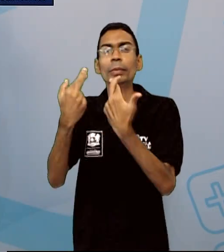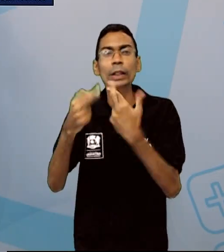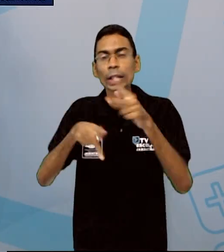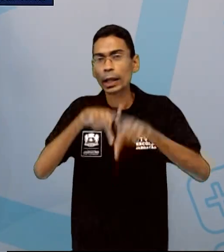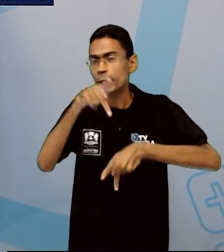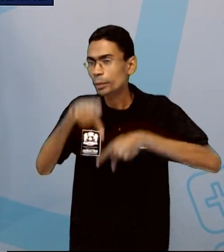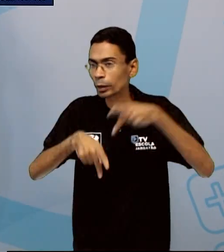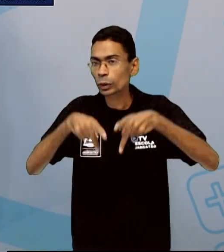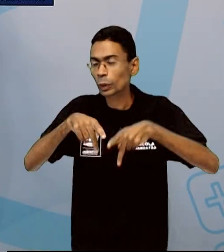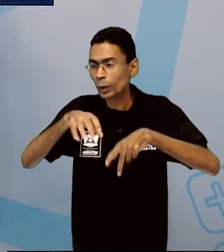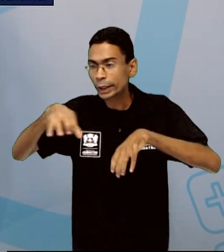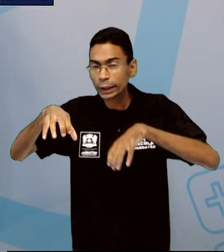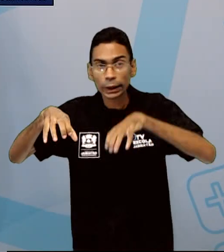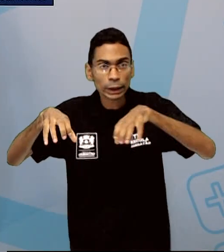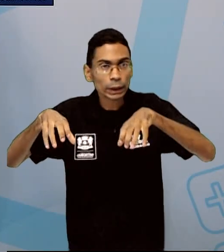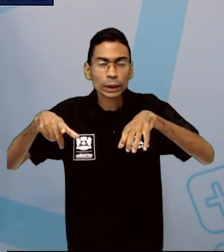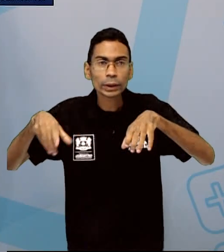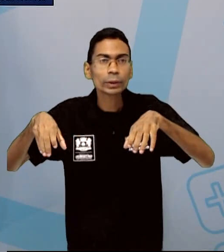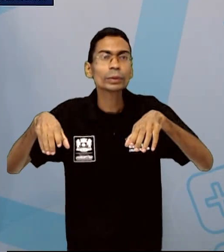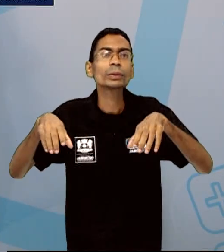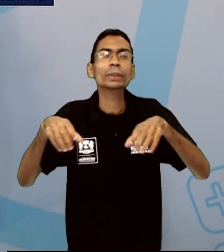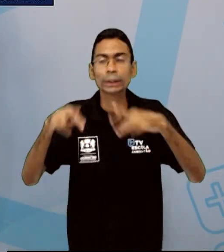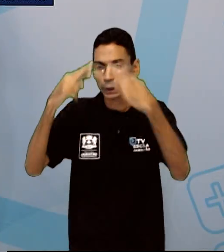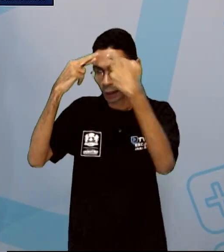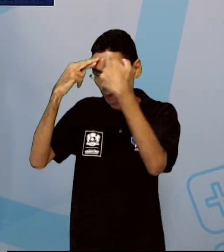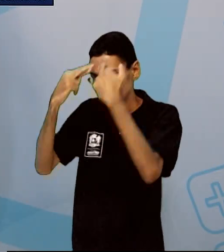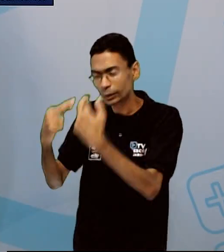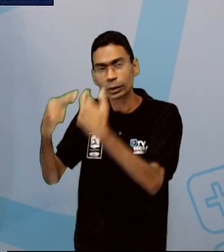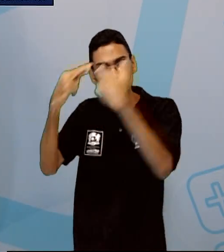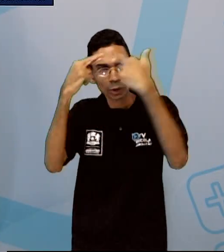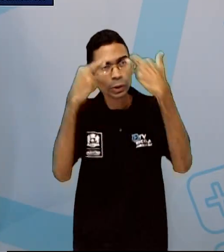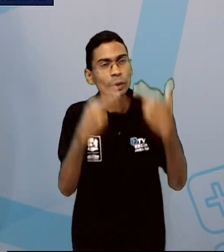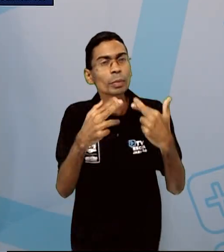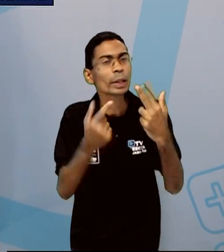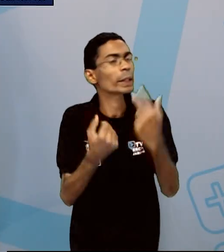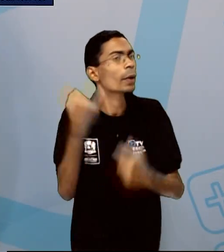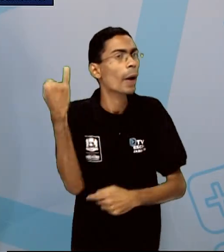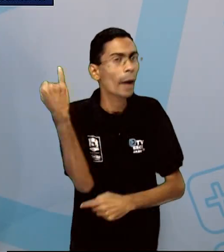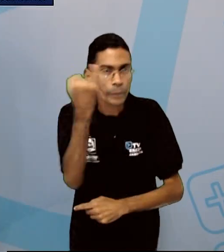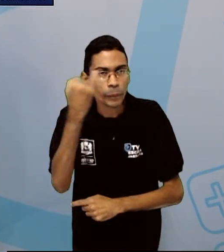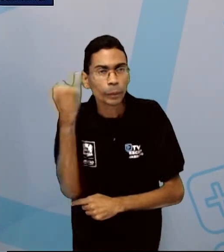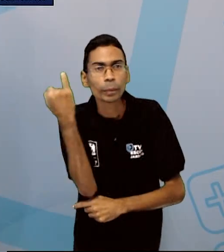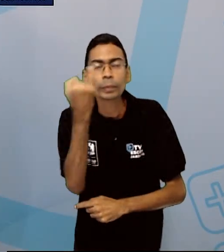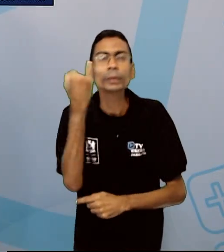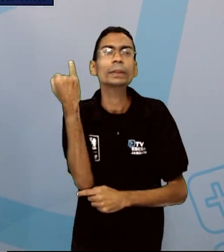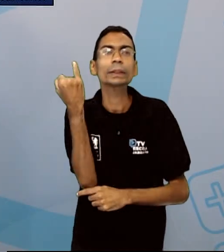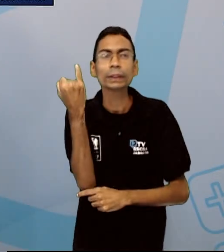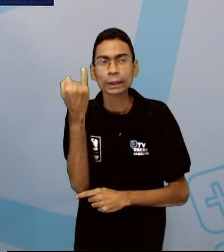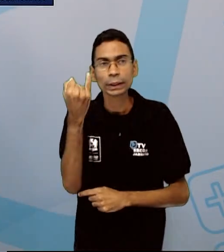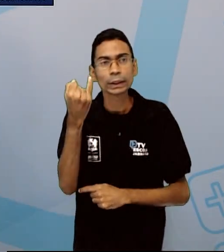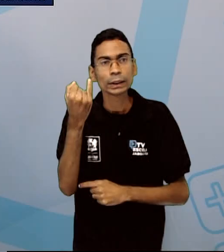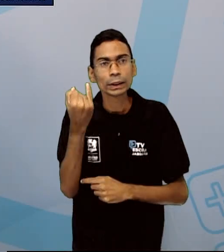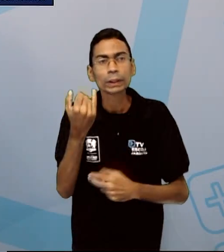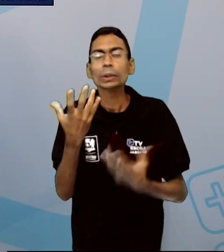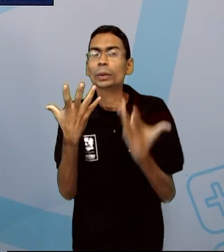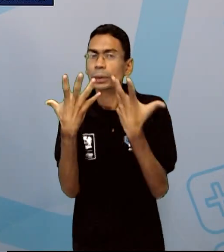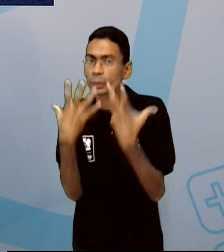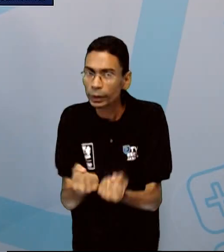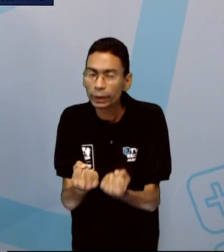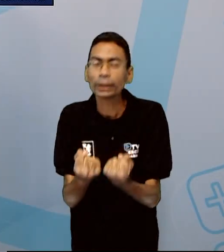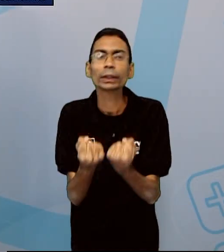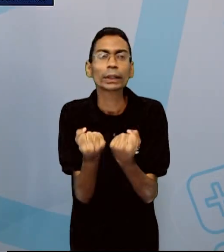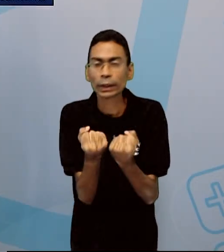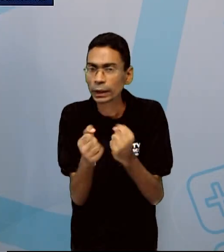social, uma vez que o respeito é fundamental como forma de permitir e aceitar o